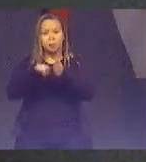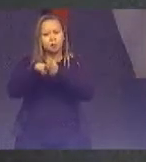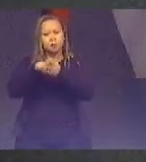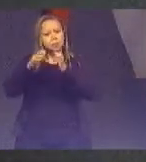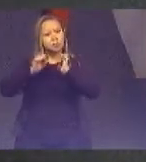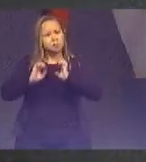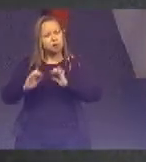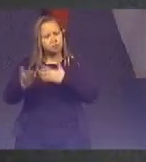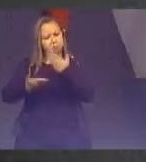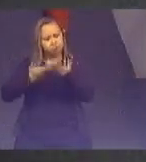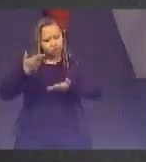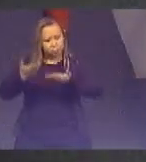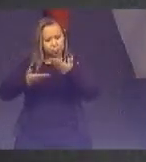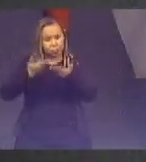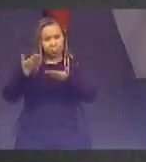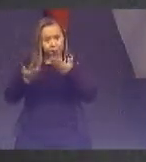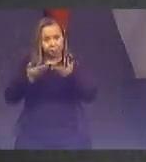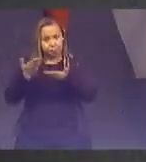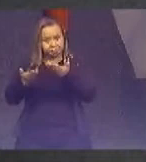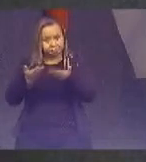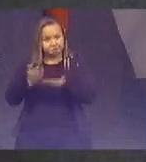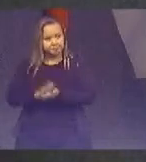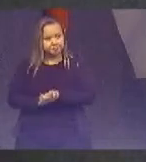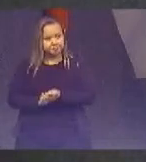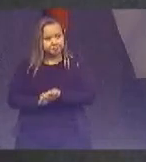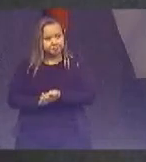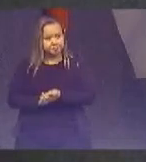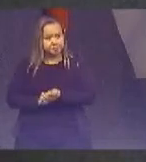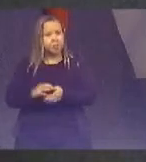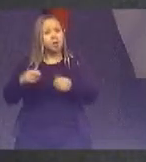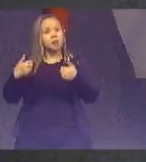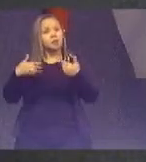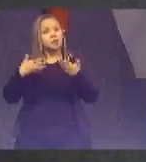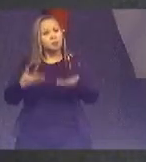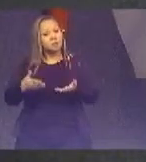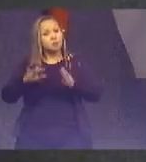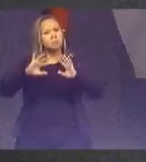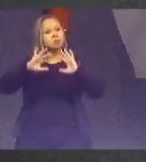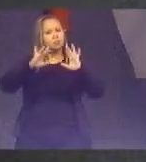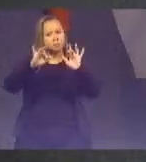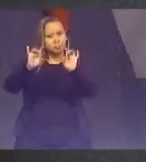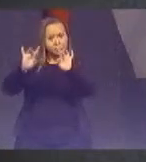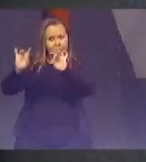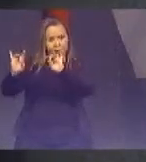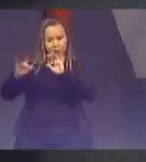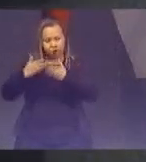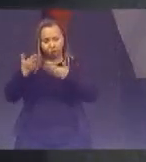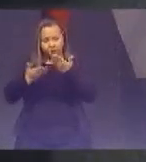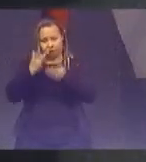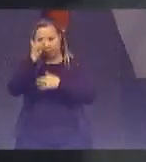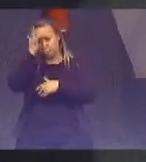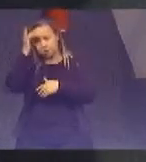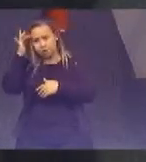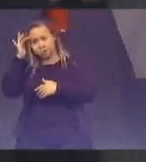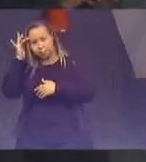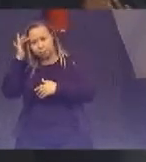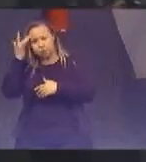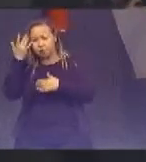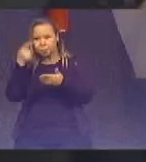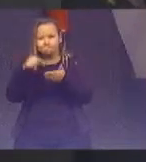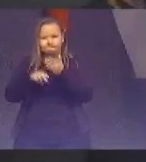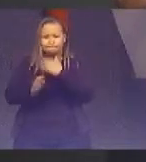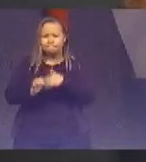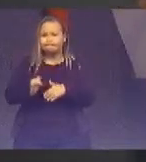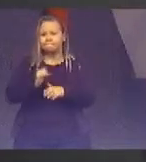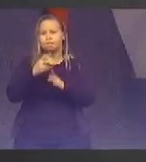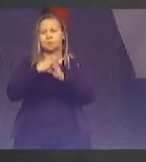nos envolve e nos envolve Então tem que partir de cada um o envolvimento das pessoas é fundamental Aqui